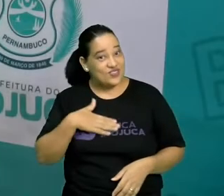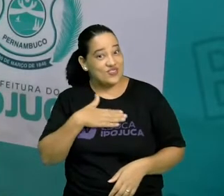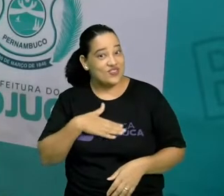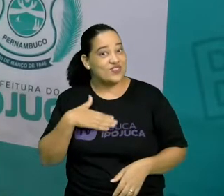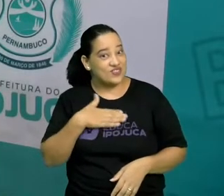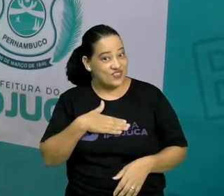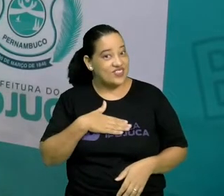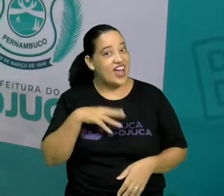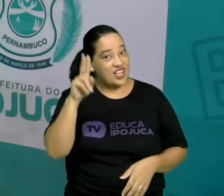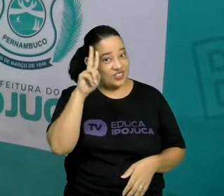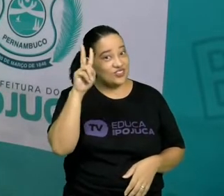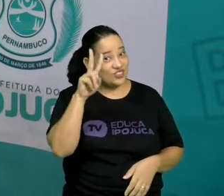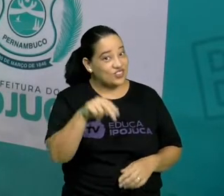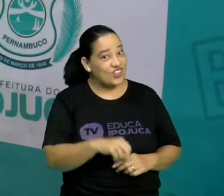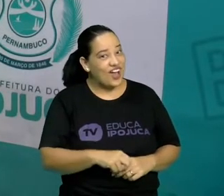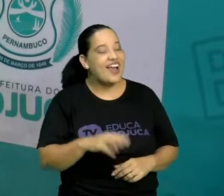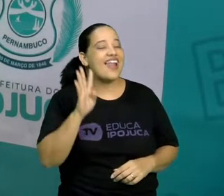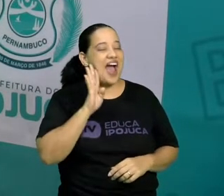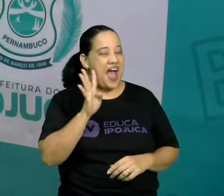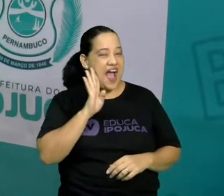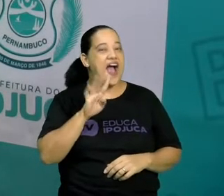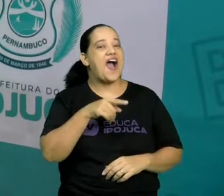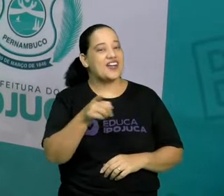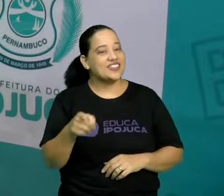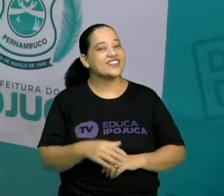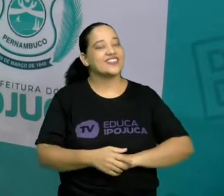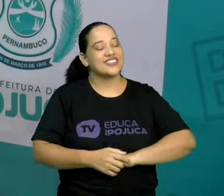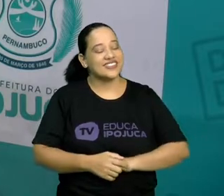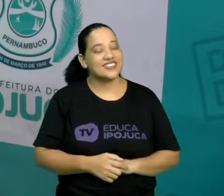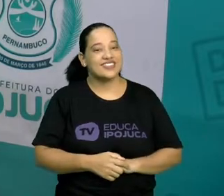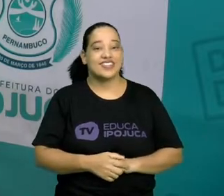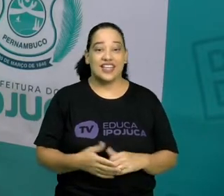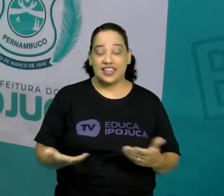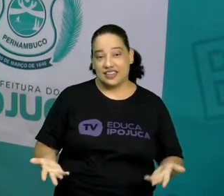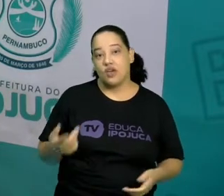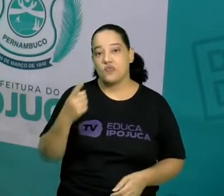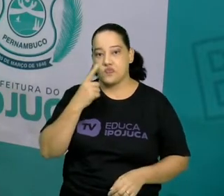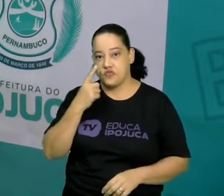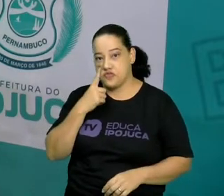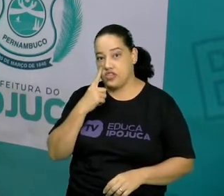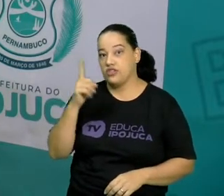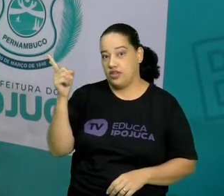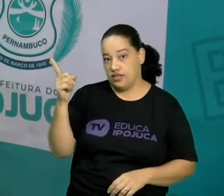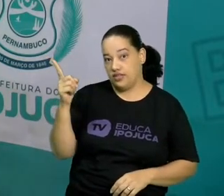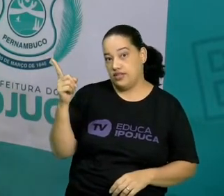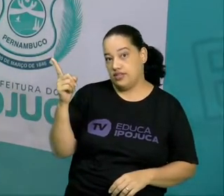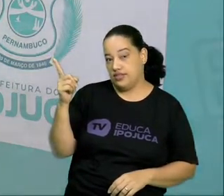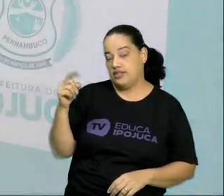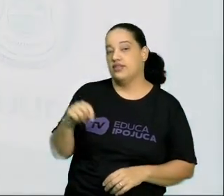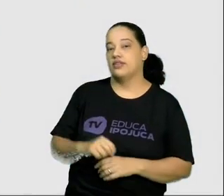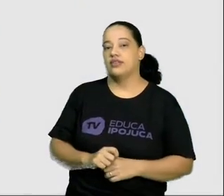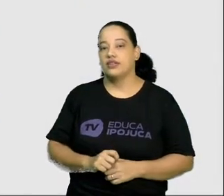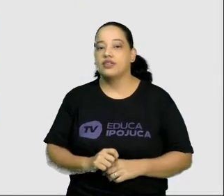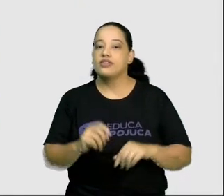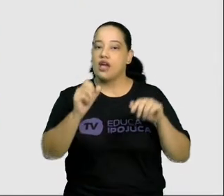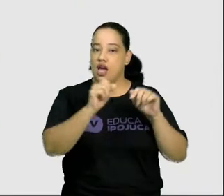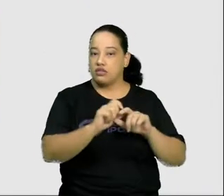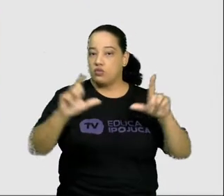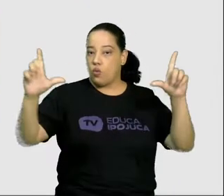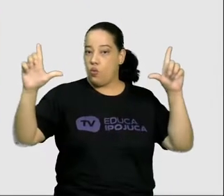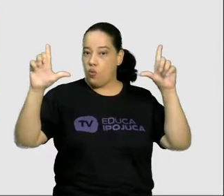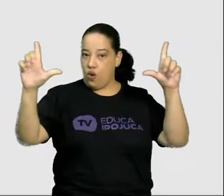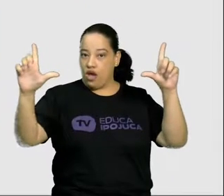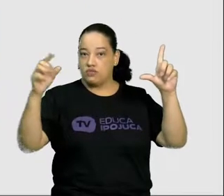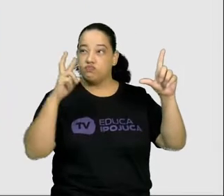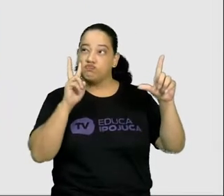dessa história? Muito legal, né? Então, observe aqui este quadro e vocês vão